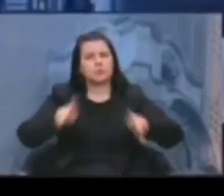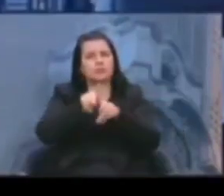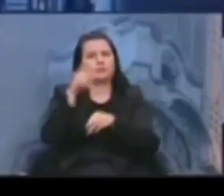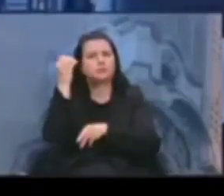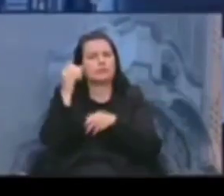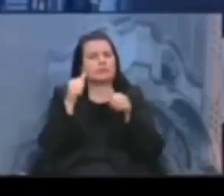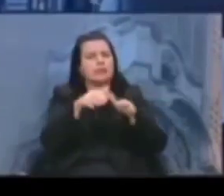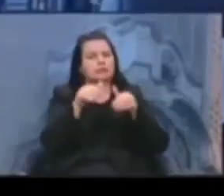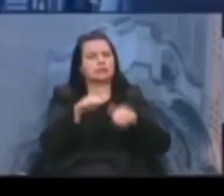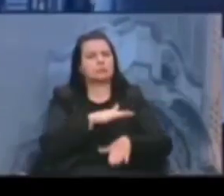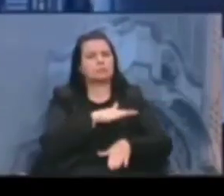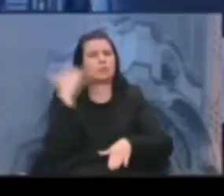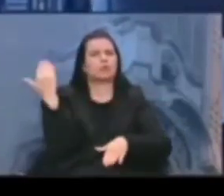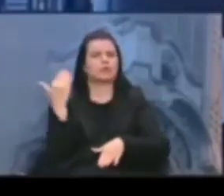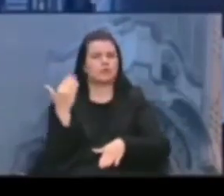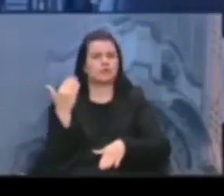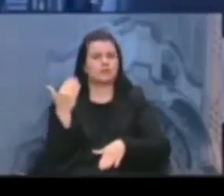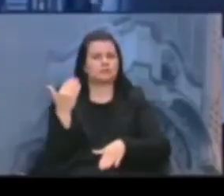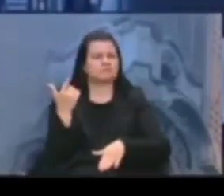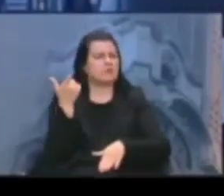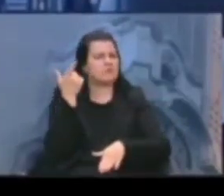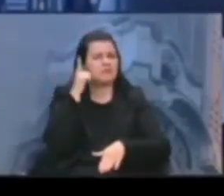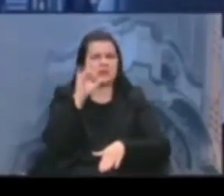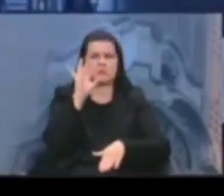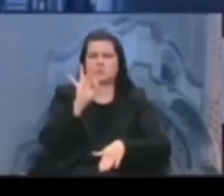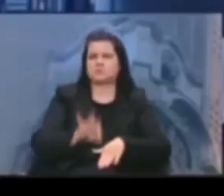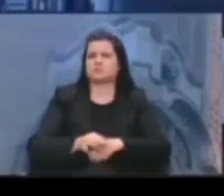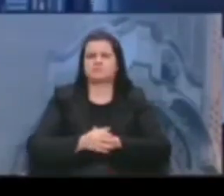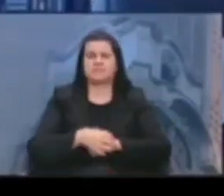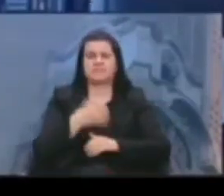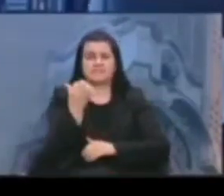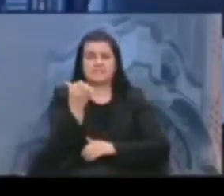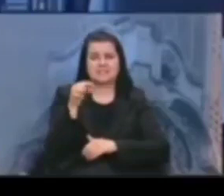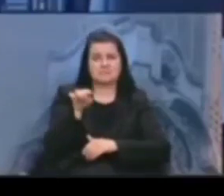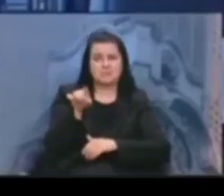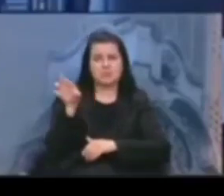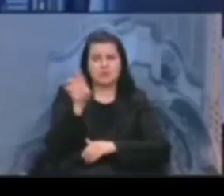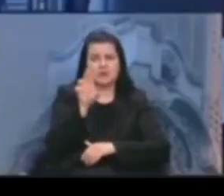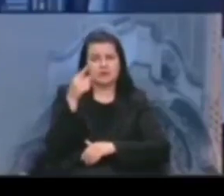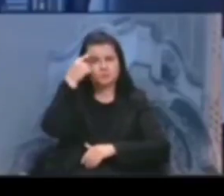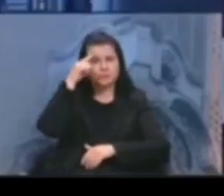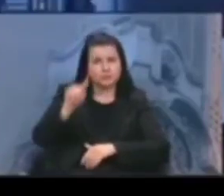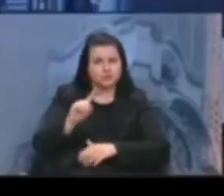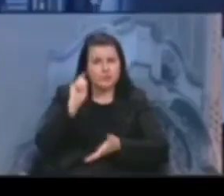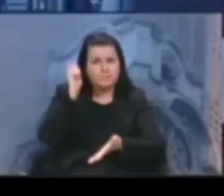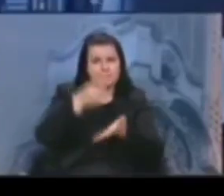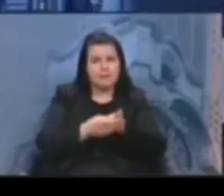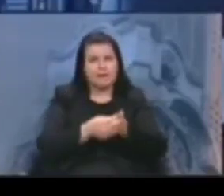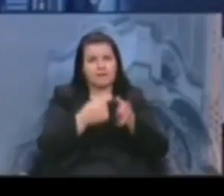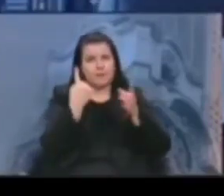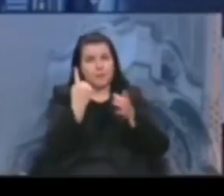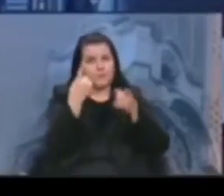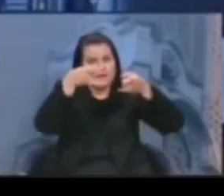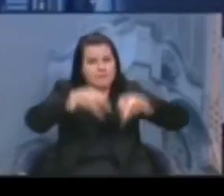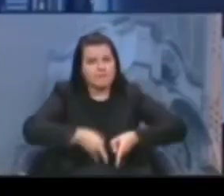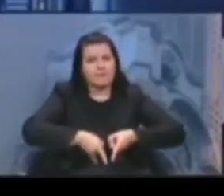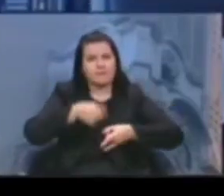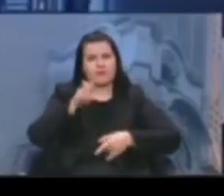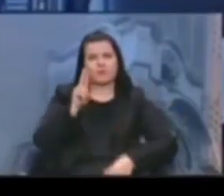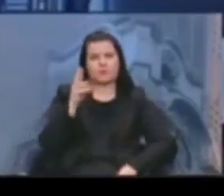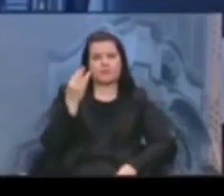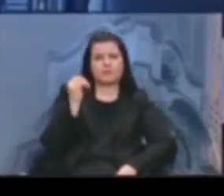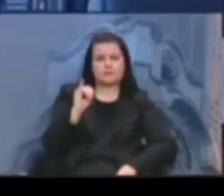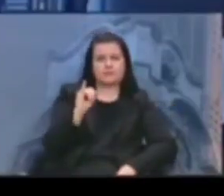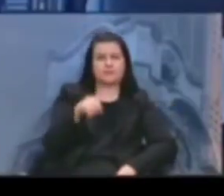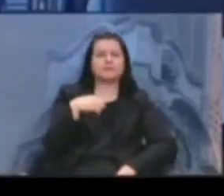morte, não tem como dar certo. Seis mil reais ao dia, o leito de UTI, 663